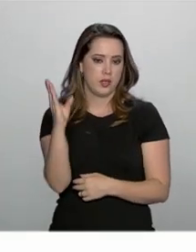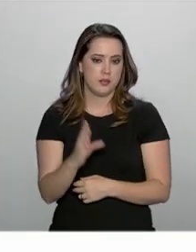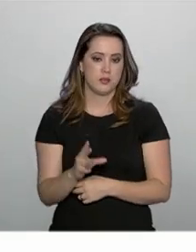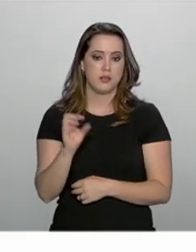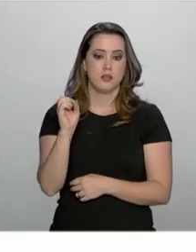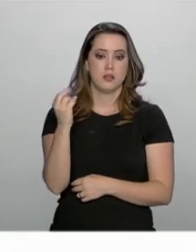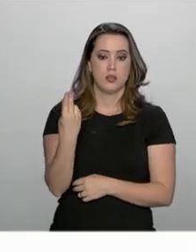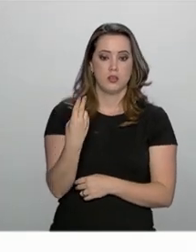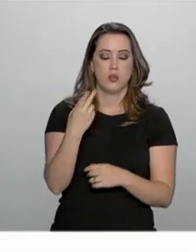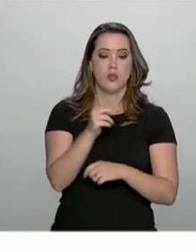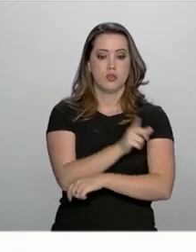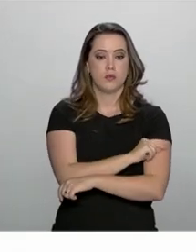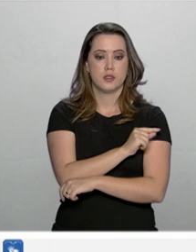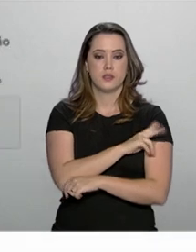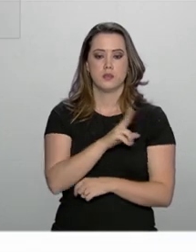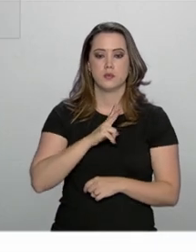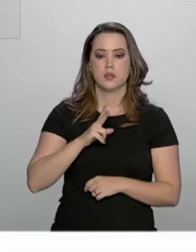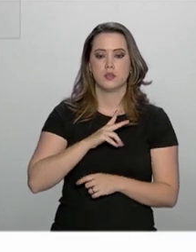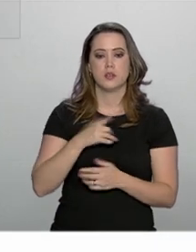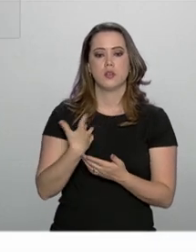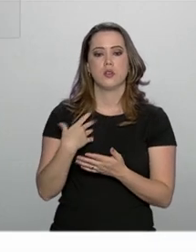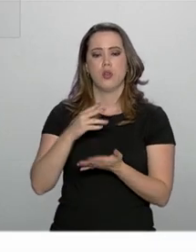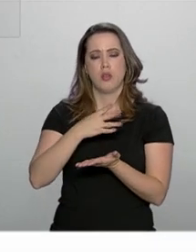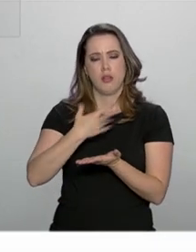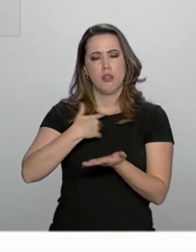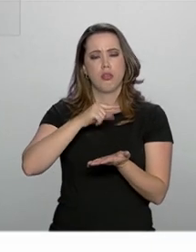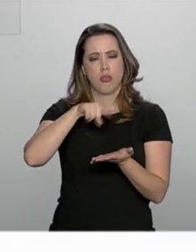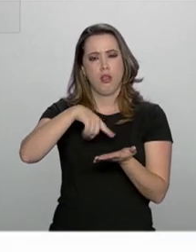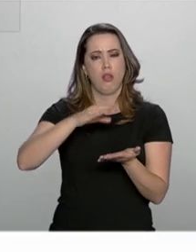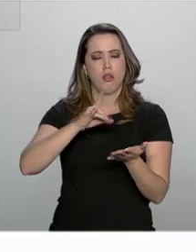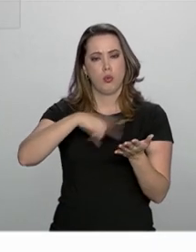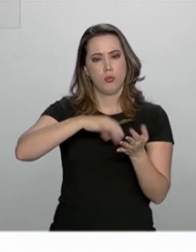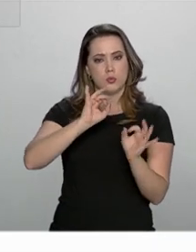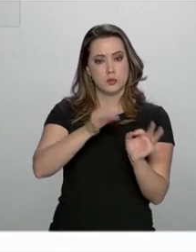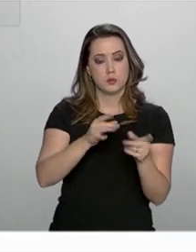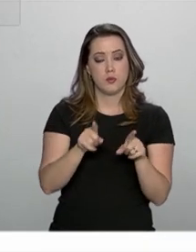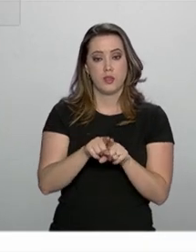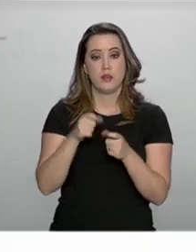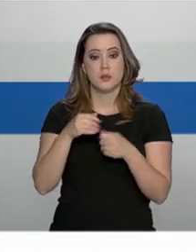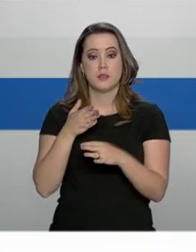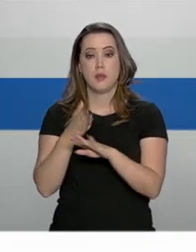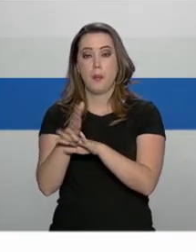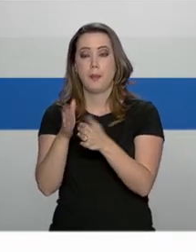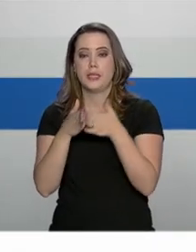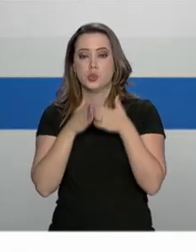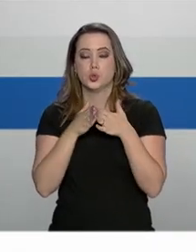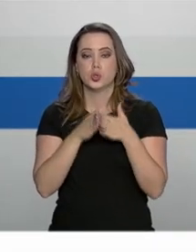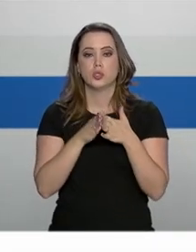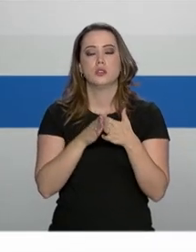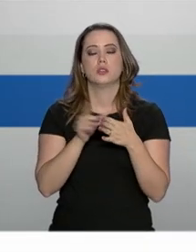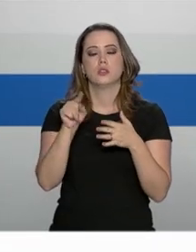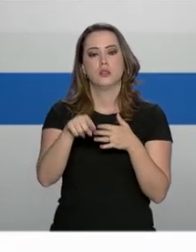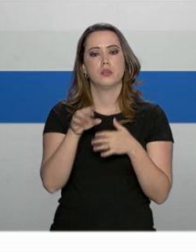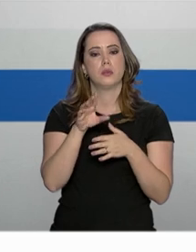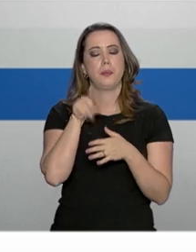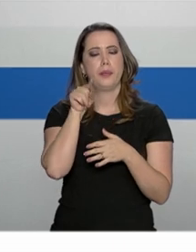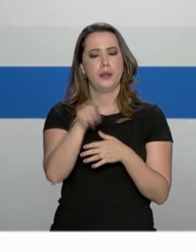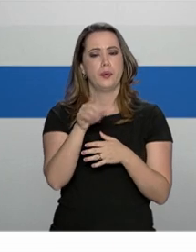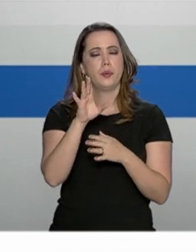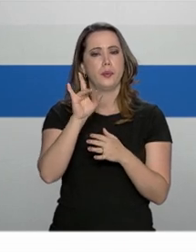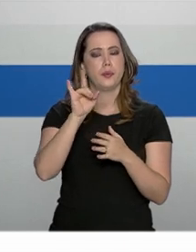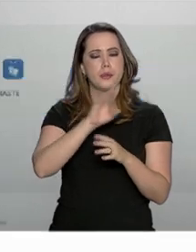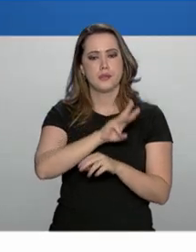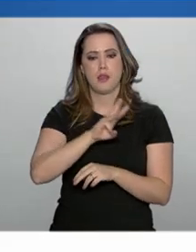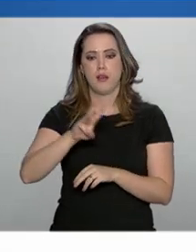em algum dos serviços de vacinação privados credenciados, o interessado deve fazer a solicitação pelo site Portal